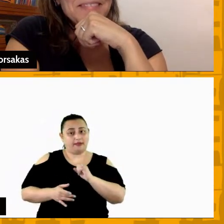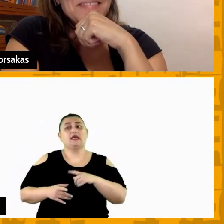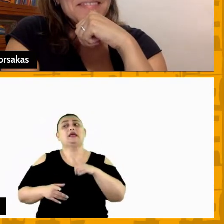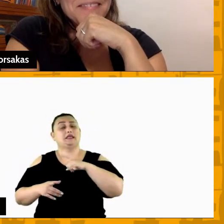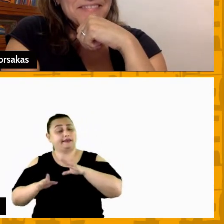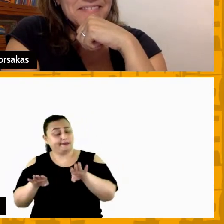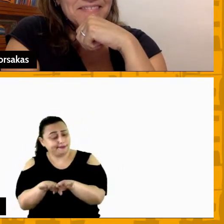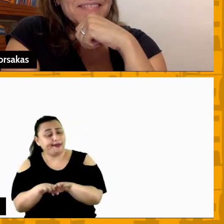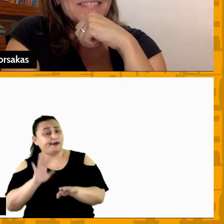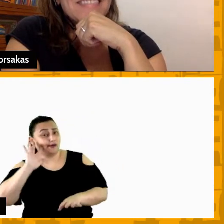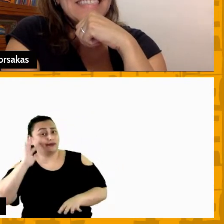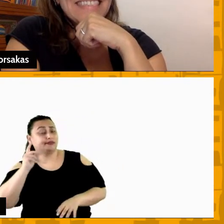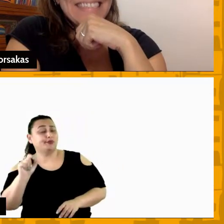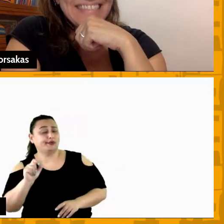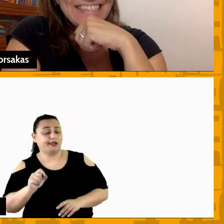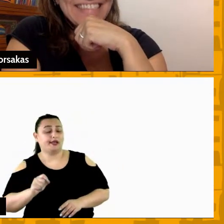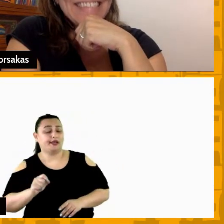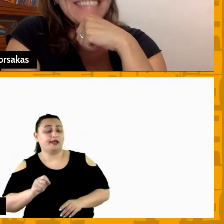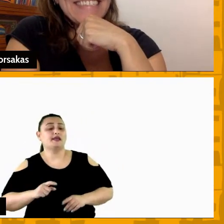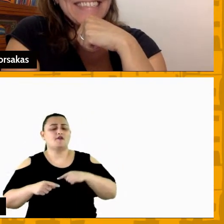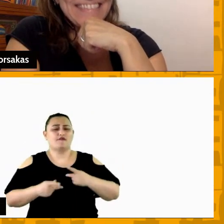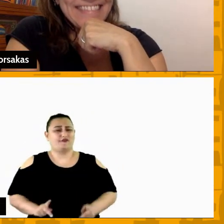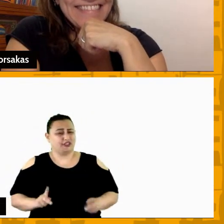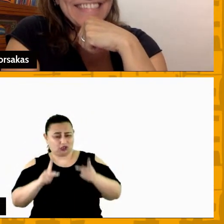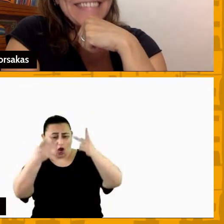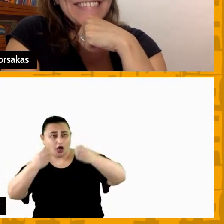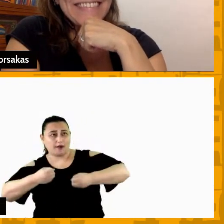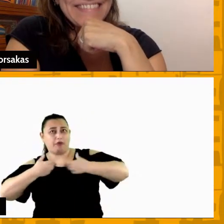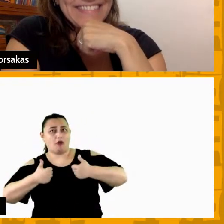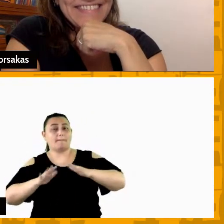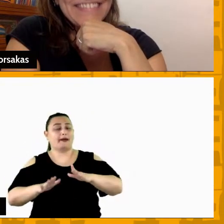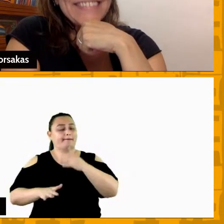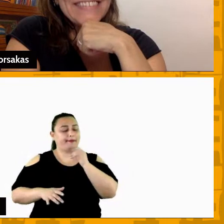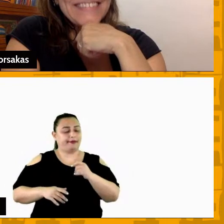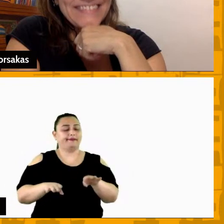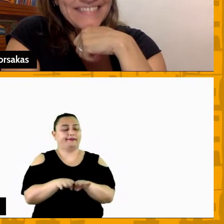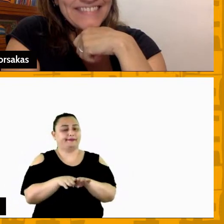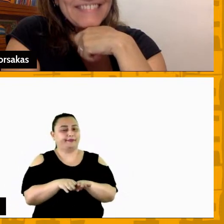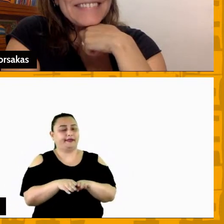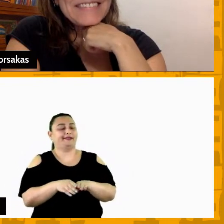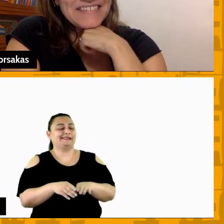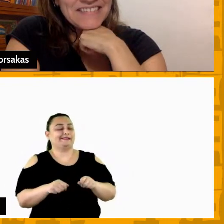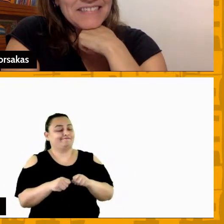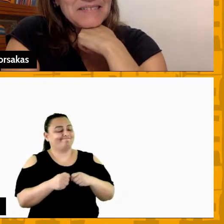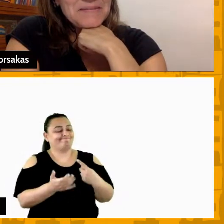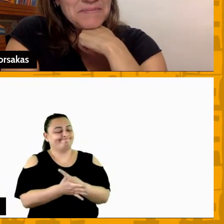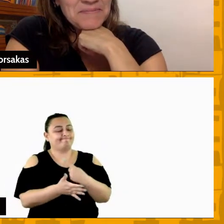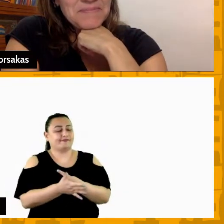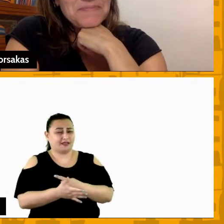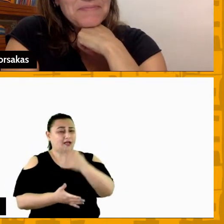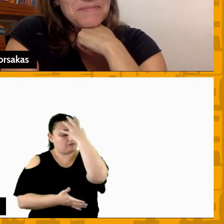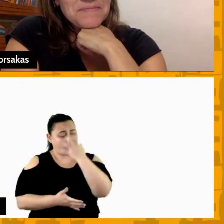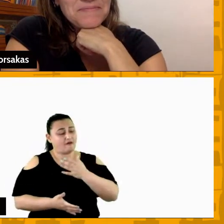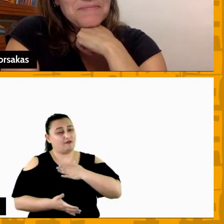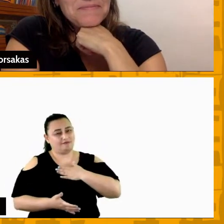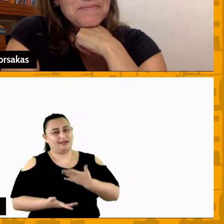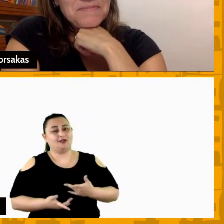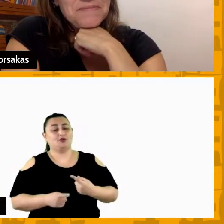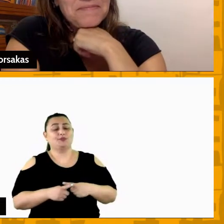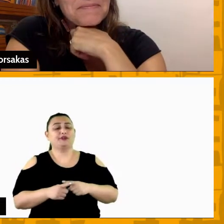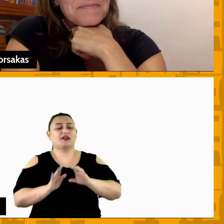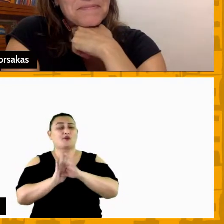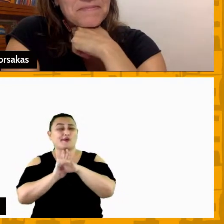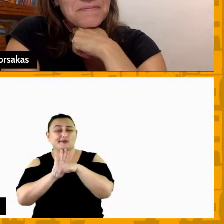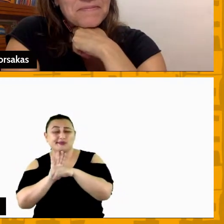de vitória e levei uma baita de uma bronca de uma dura porque não segui os conceitos e aquilo que tinha